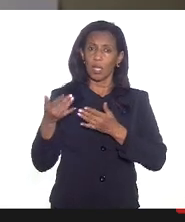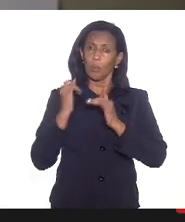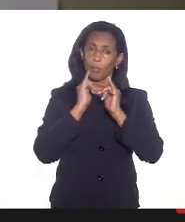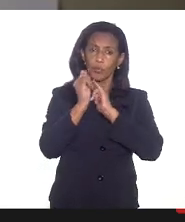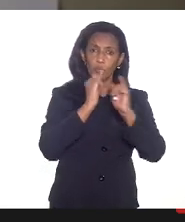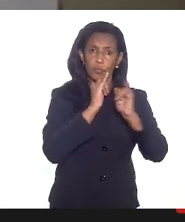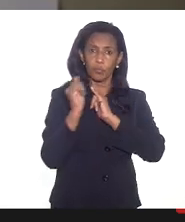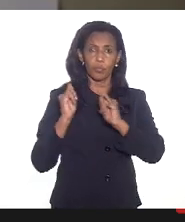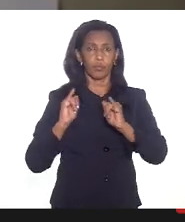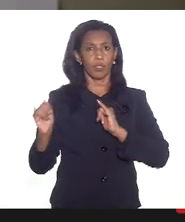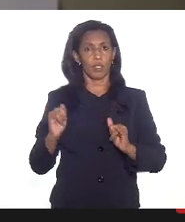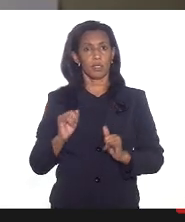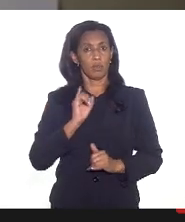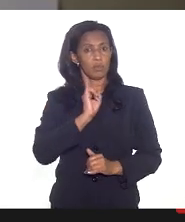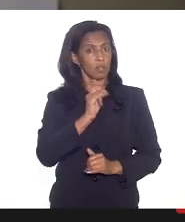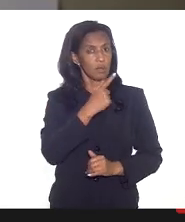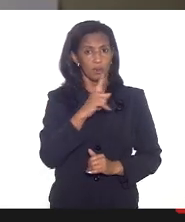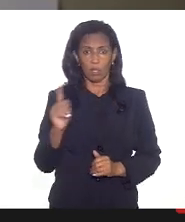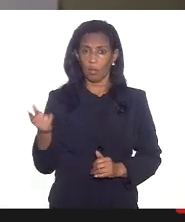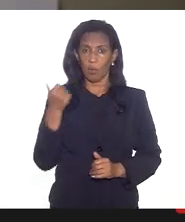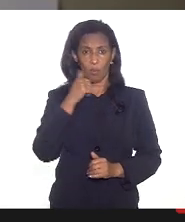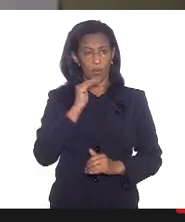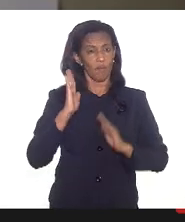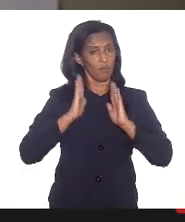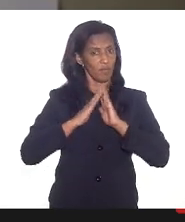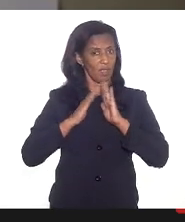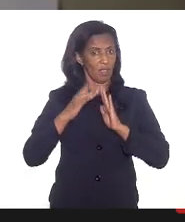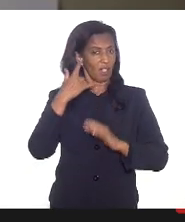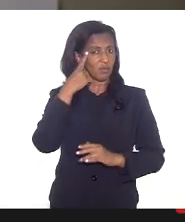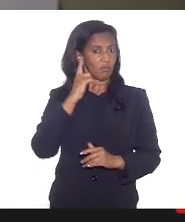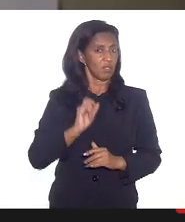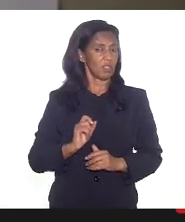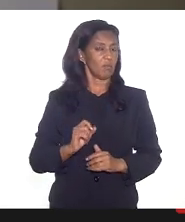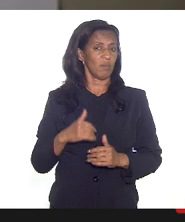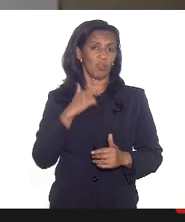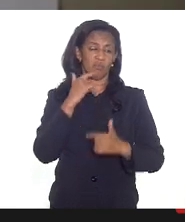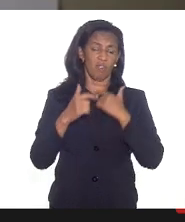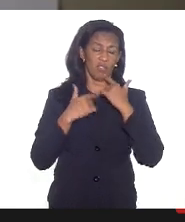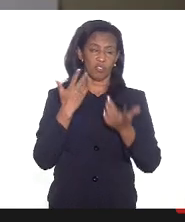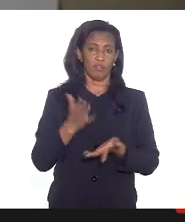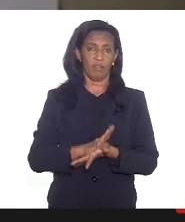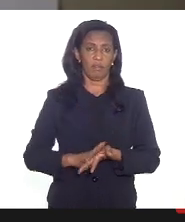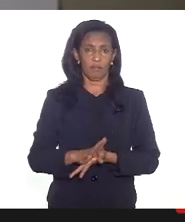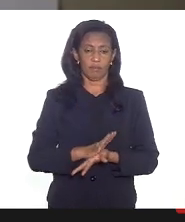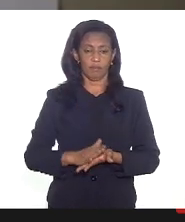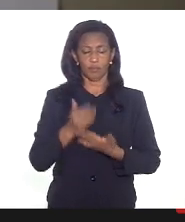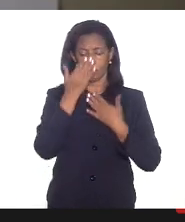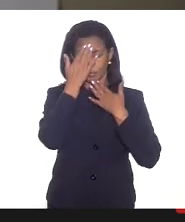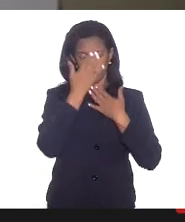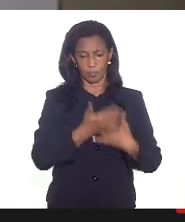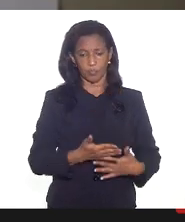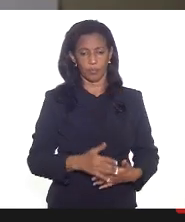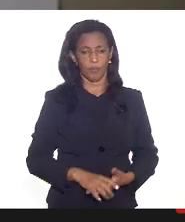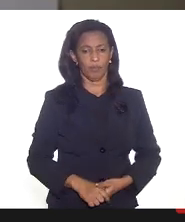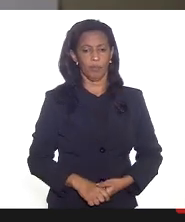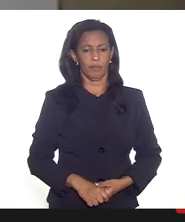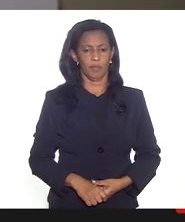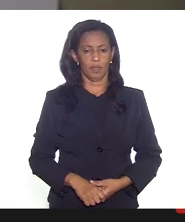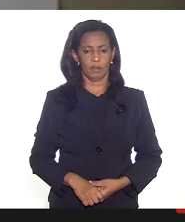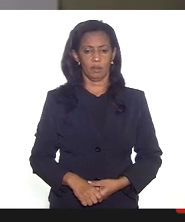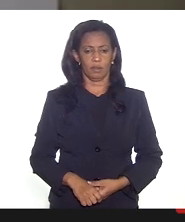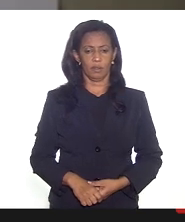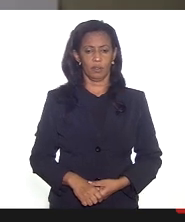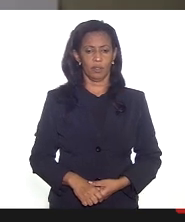publicidade a isso porque senão as mulheres vão continuar em casa sem saber e não vai adiantar muito obrigada era isso que eu queria falar